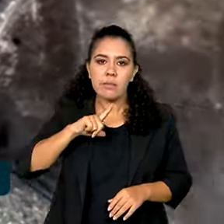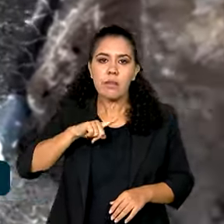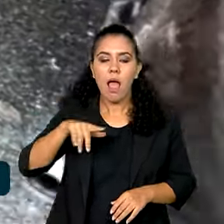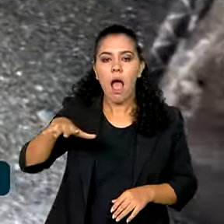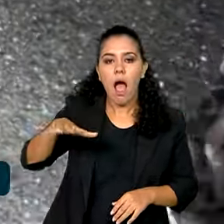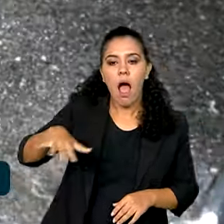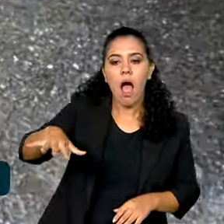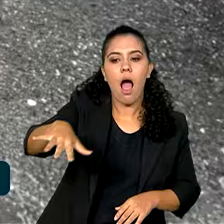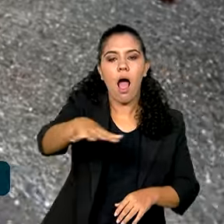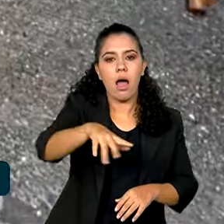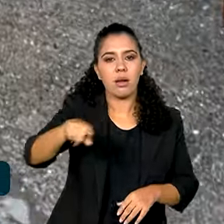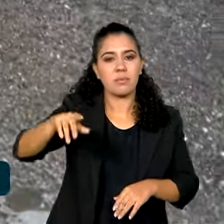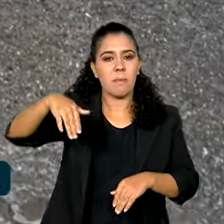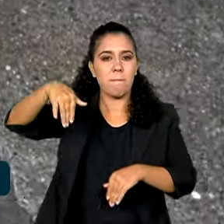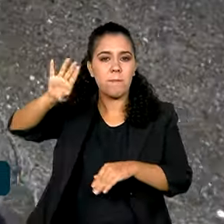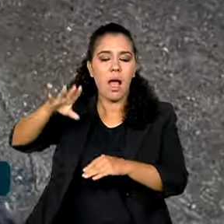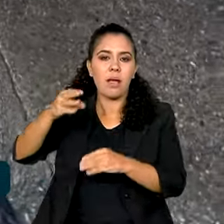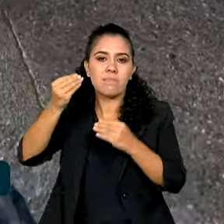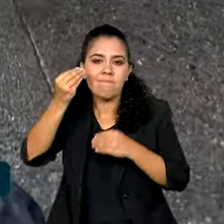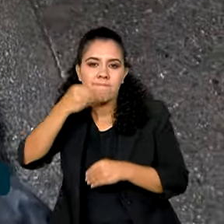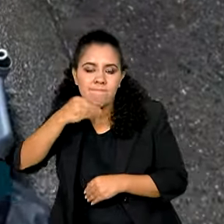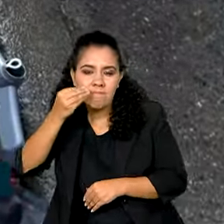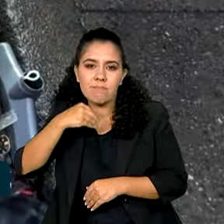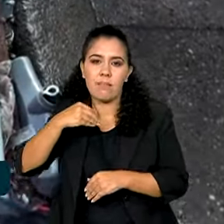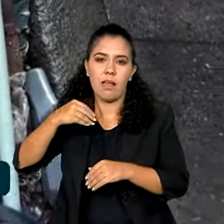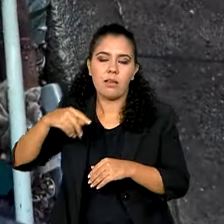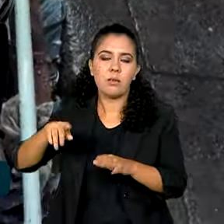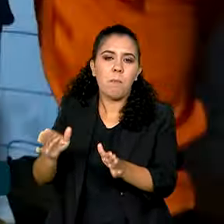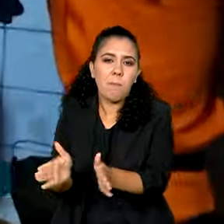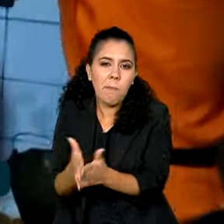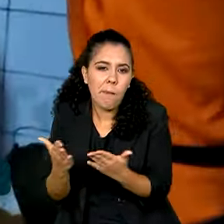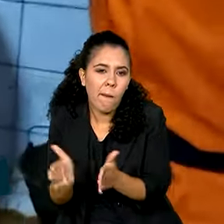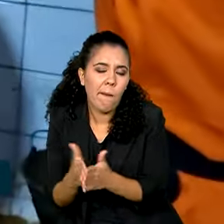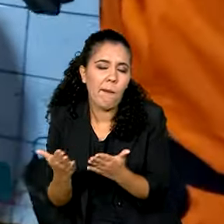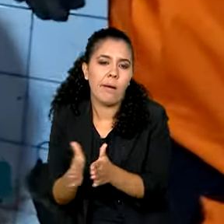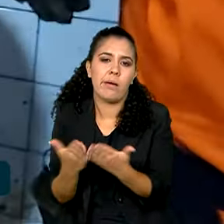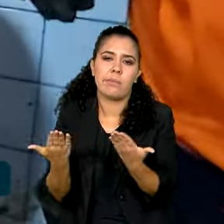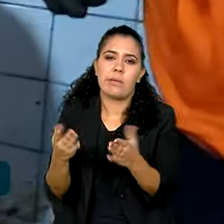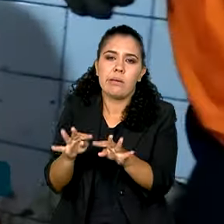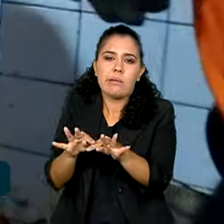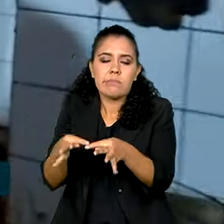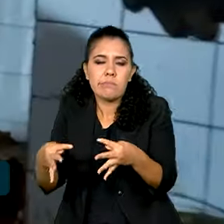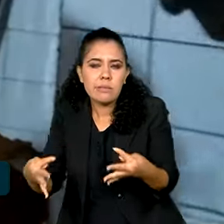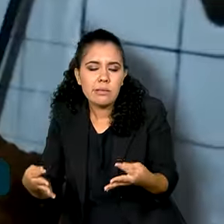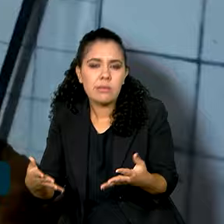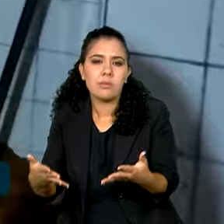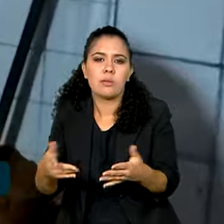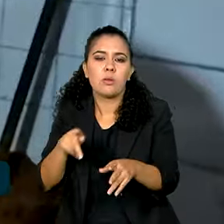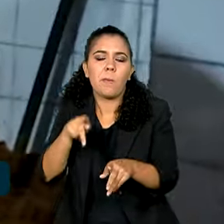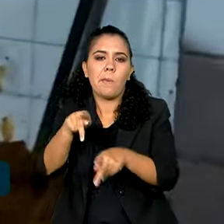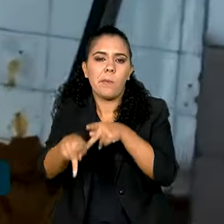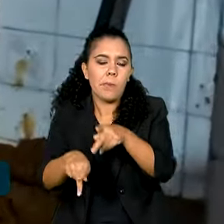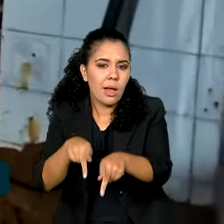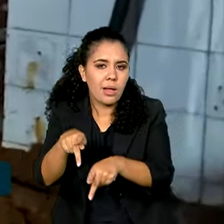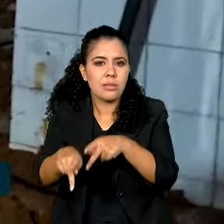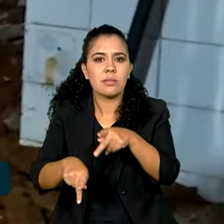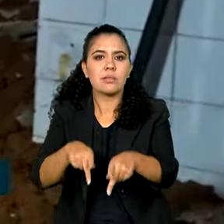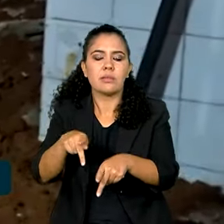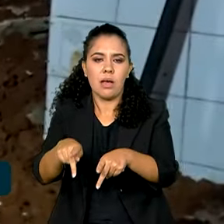consideradas mais vulneráveis. Áreas mais pobres, áreas de população